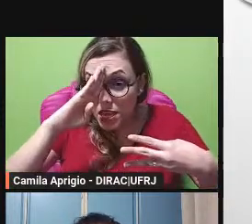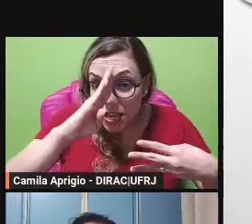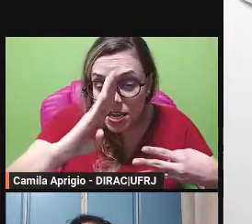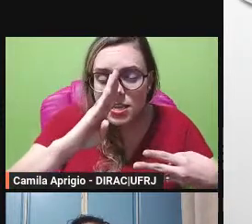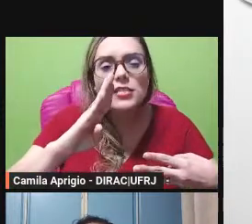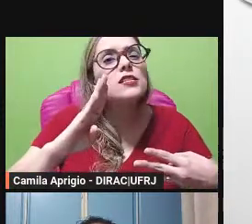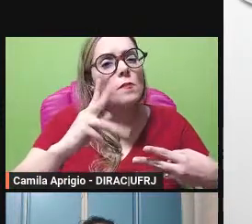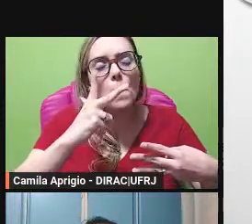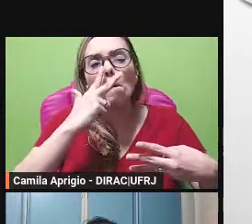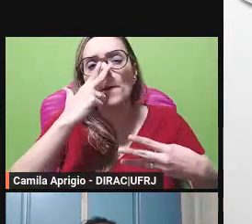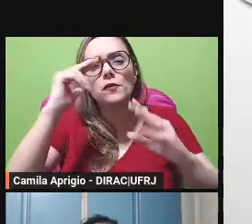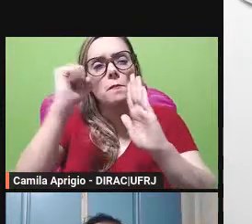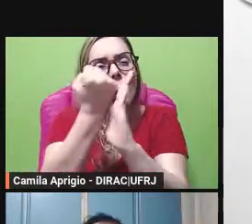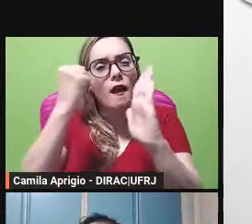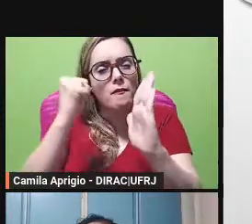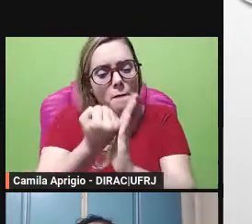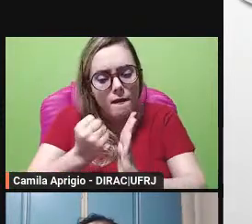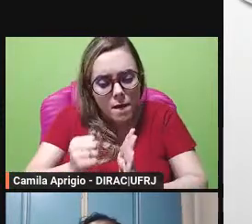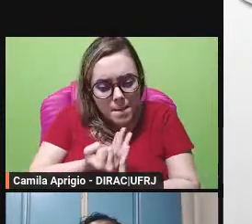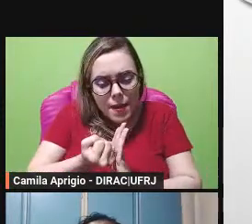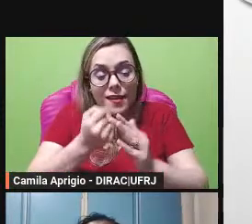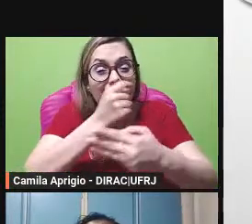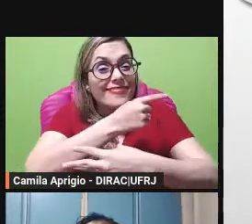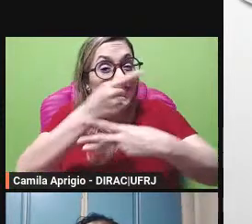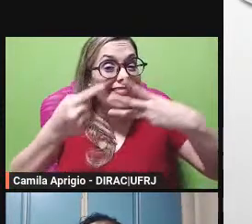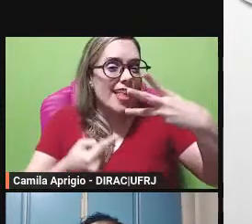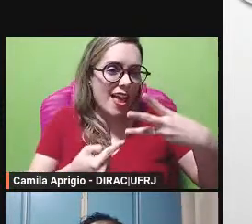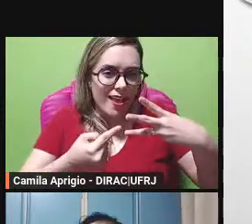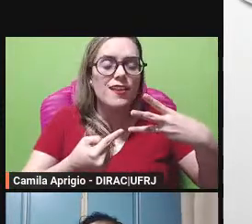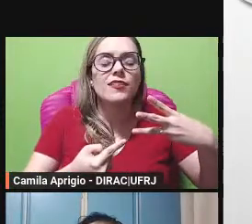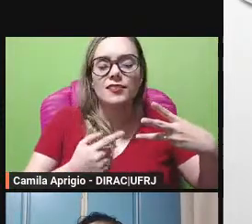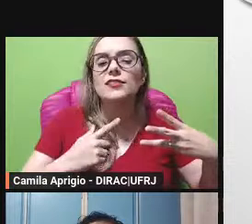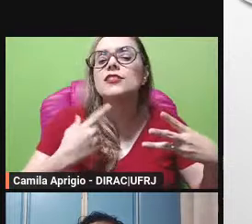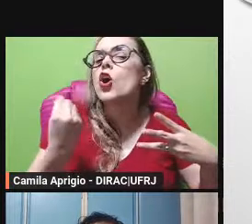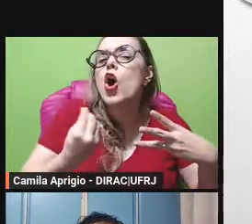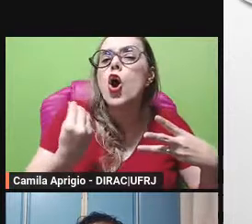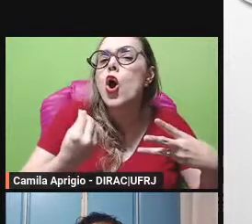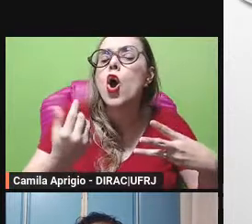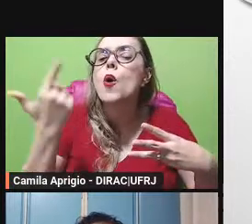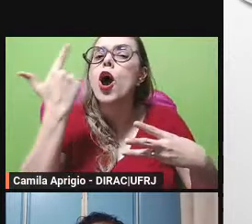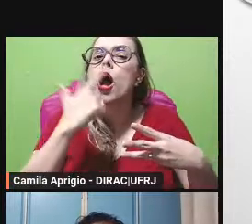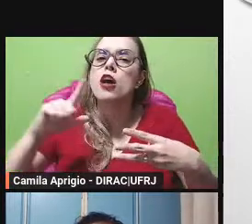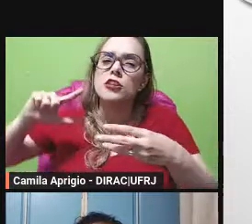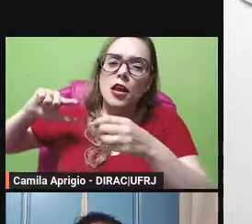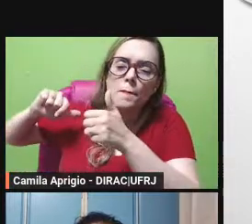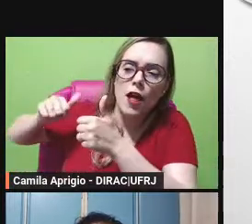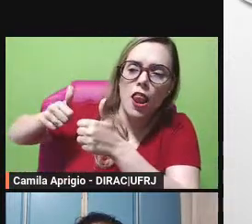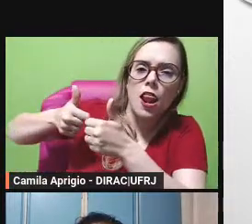que formaram um grande número de seguidores que são